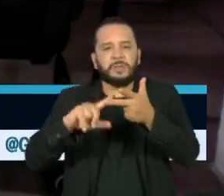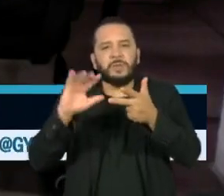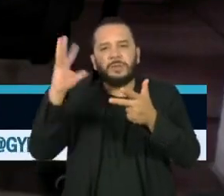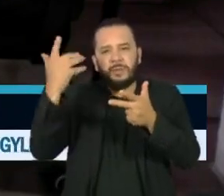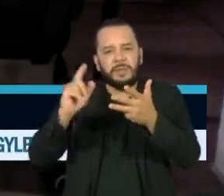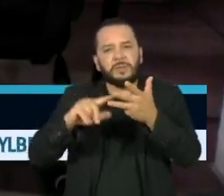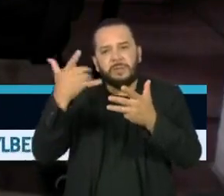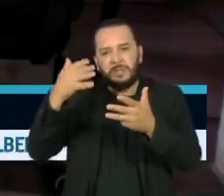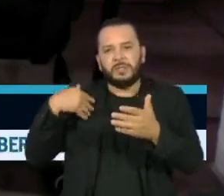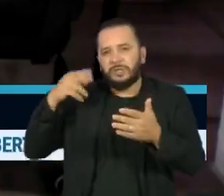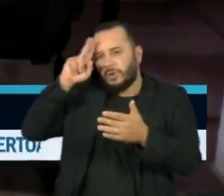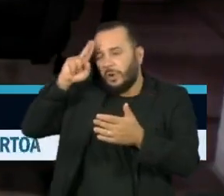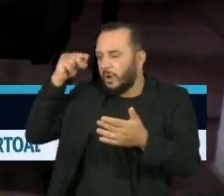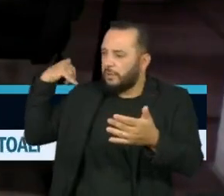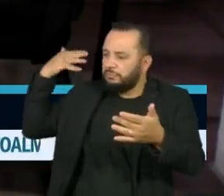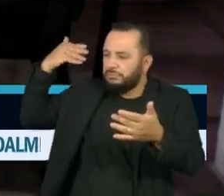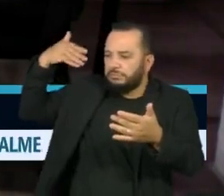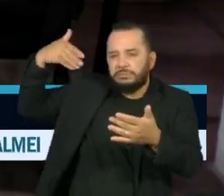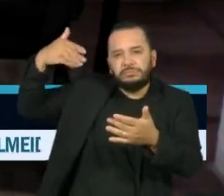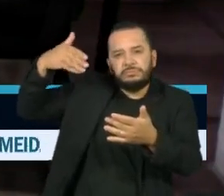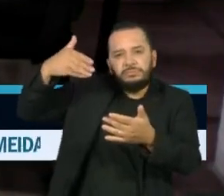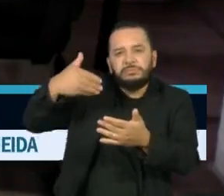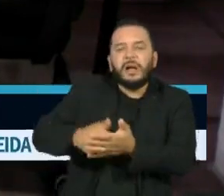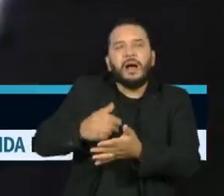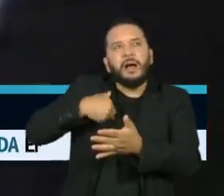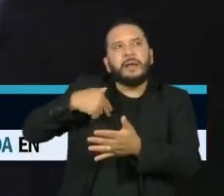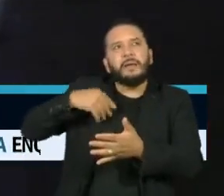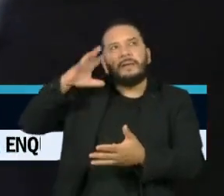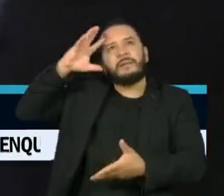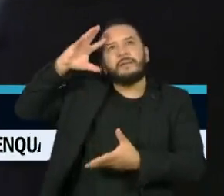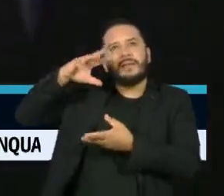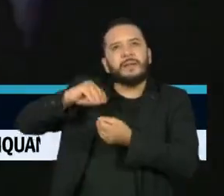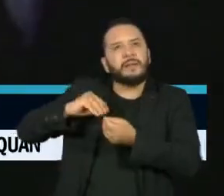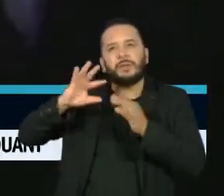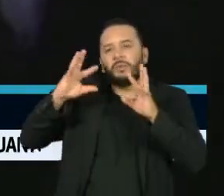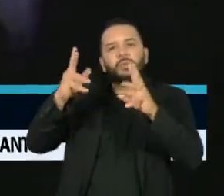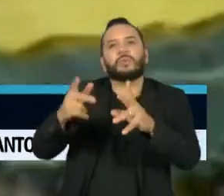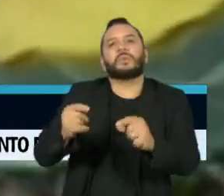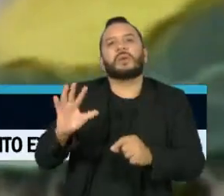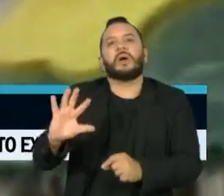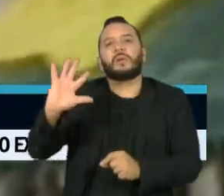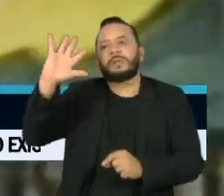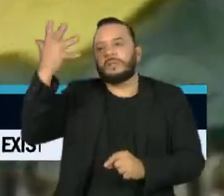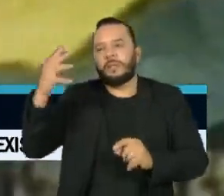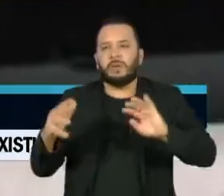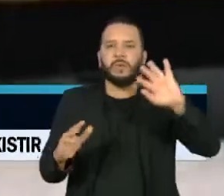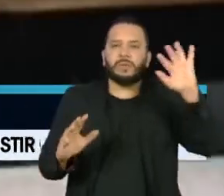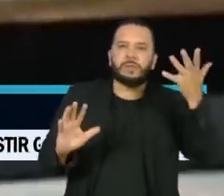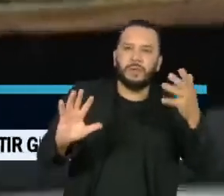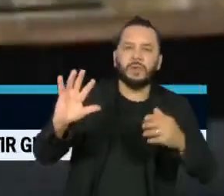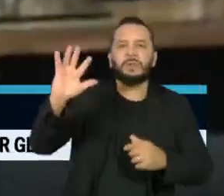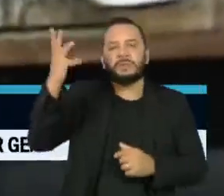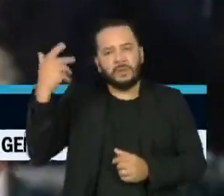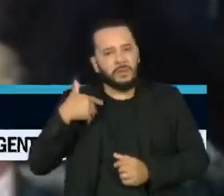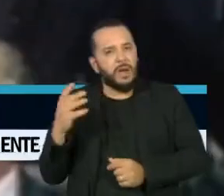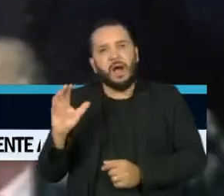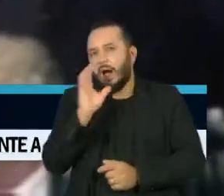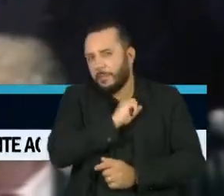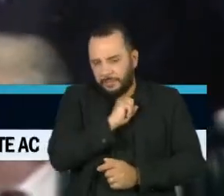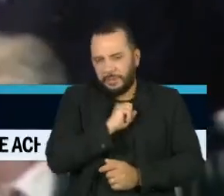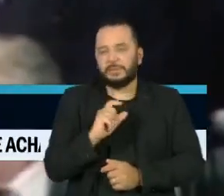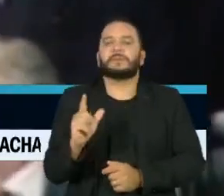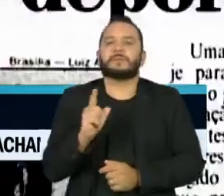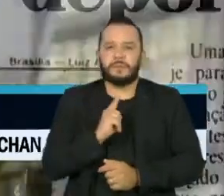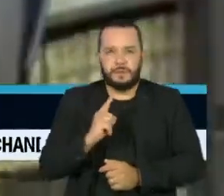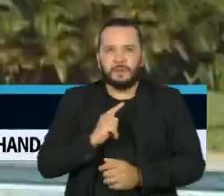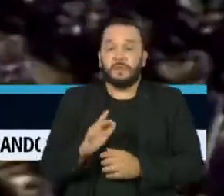dentro e você vai entendendo tudo e tudo vai acontecendo num ritmo muito rápido, sabe?